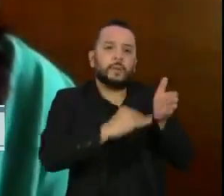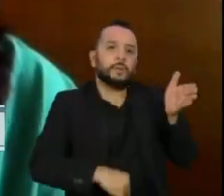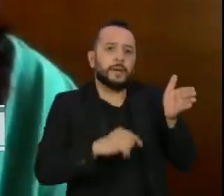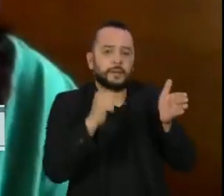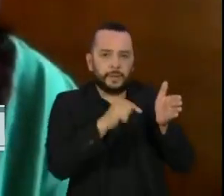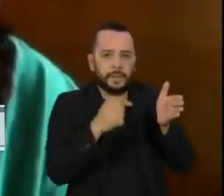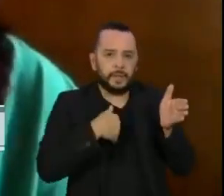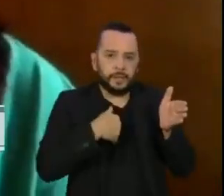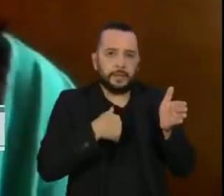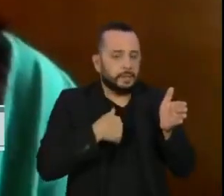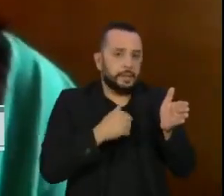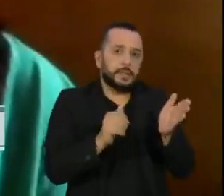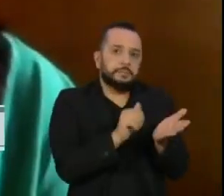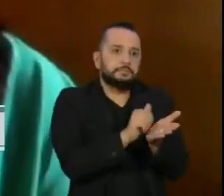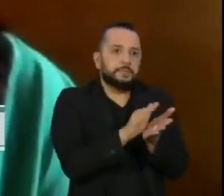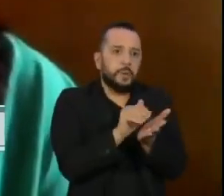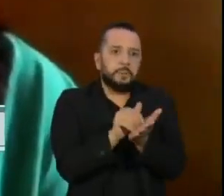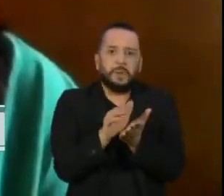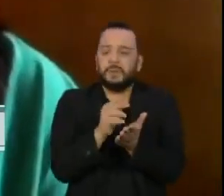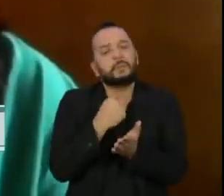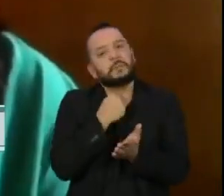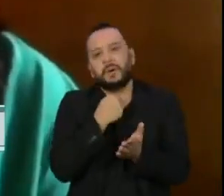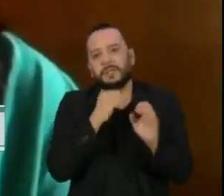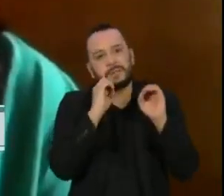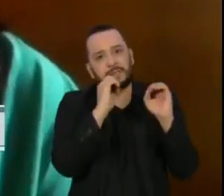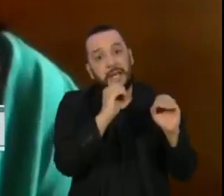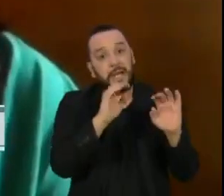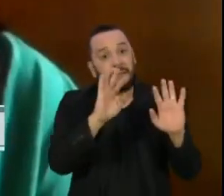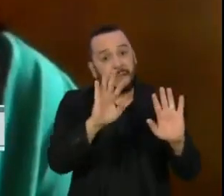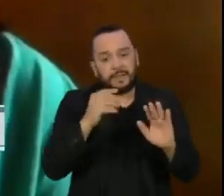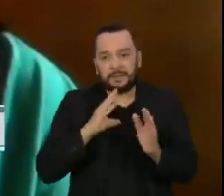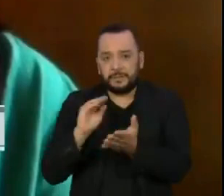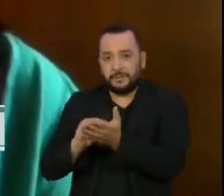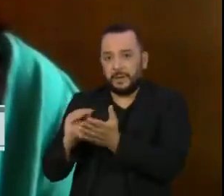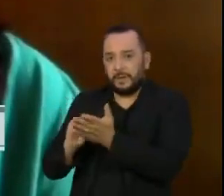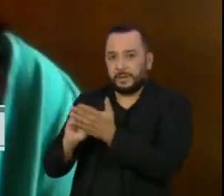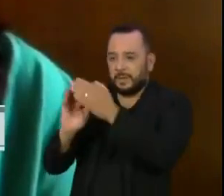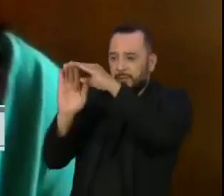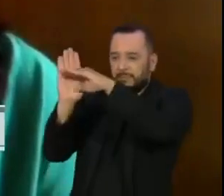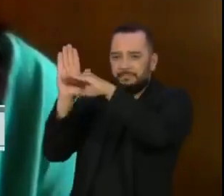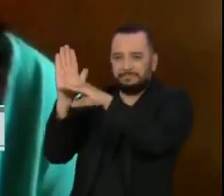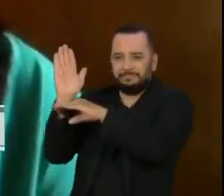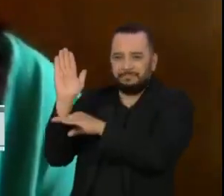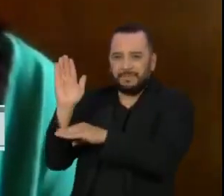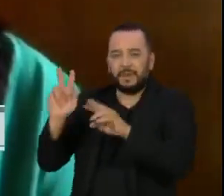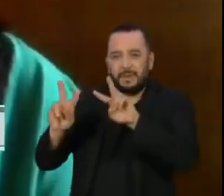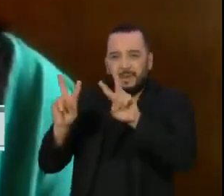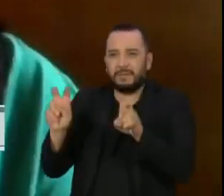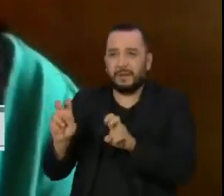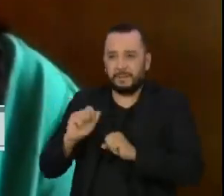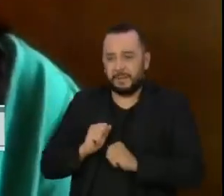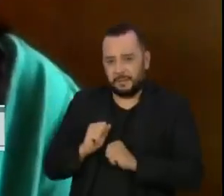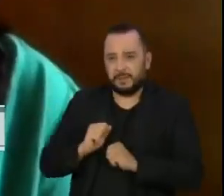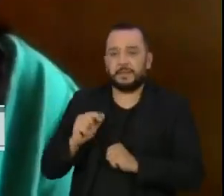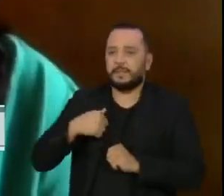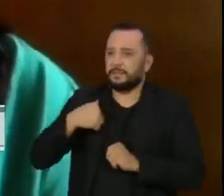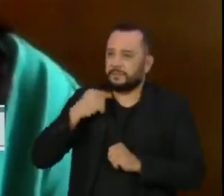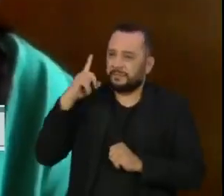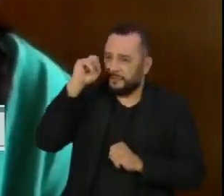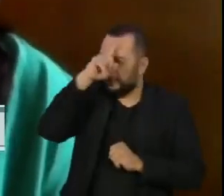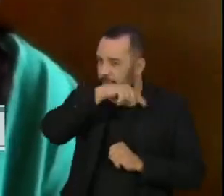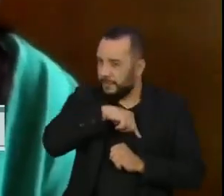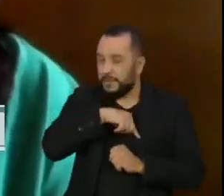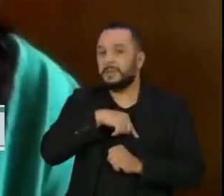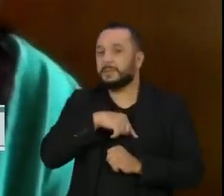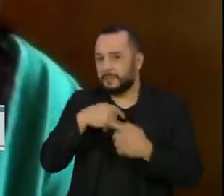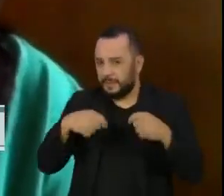A gente... Primeiro que não existe uma base de dados oficial sobre esse tema, né? E é muito difícil a gente não trabalhar com dados